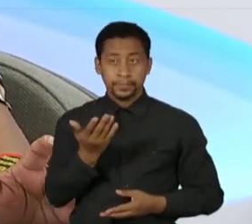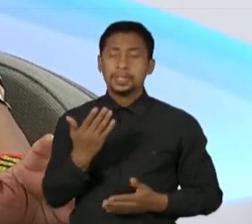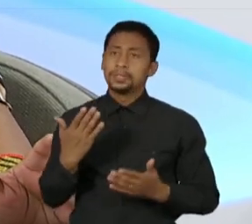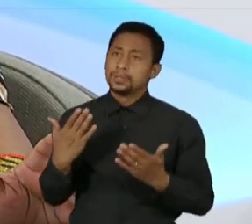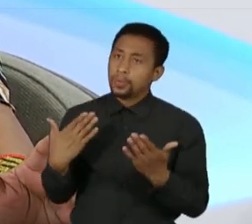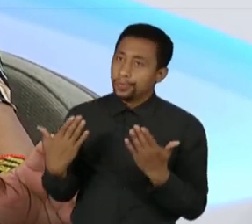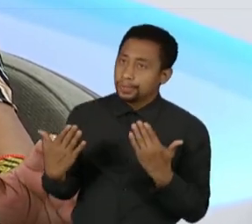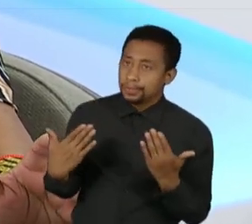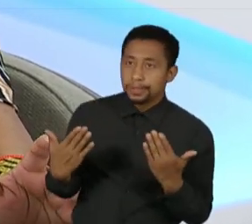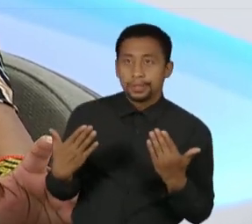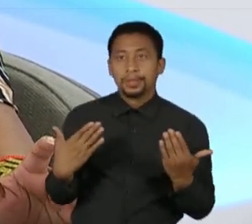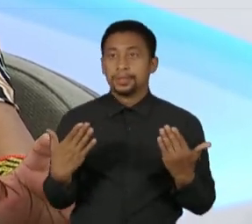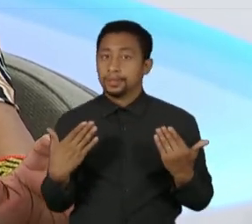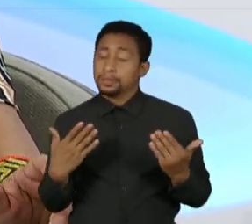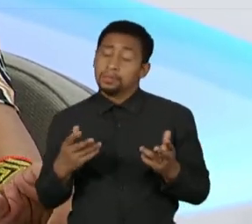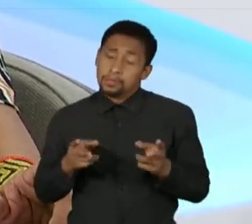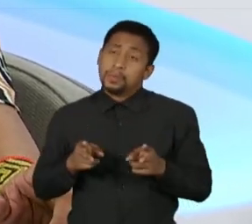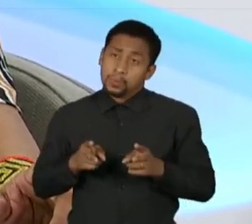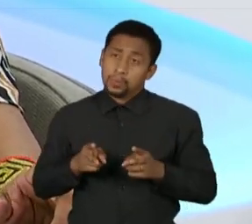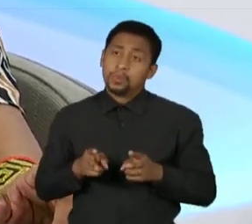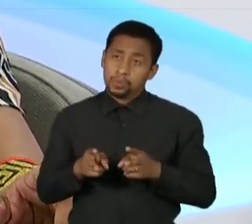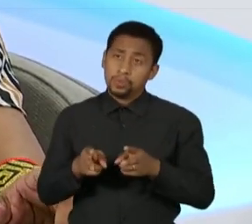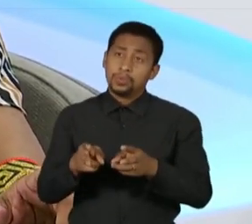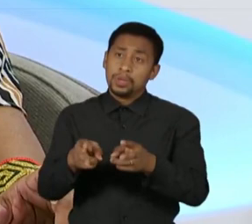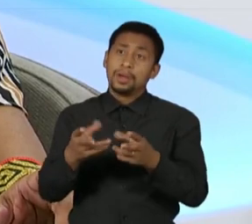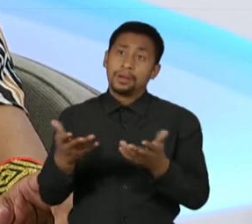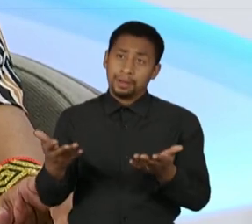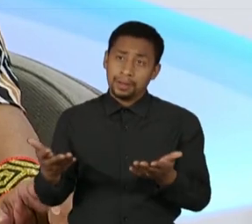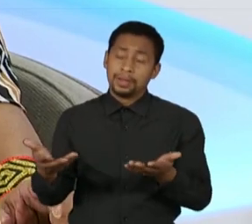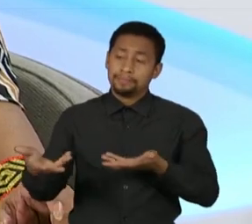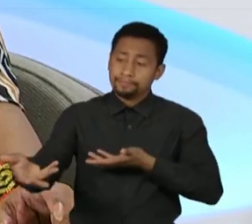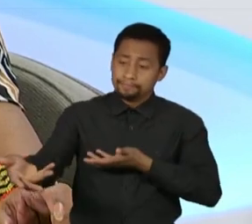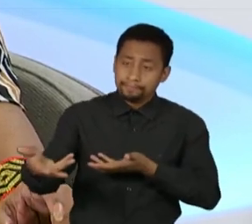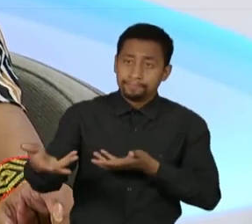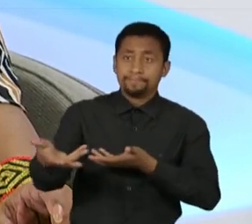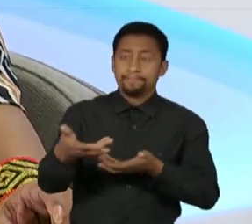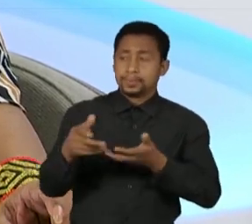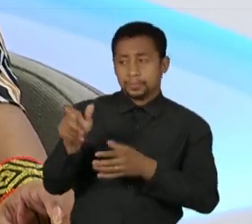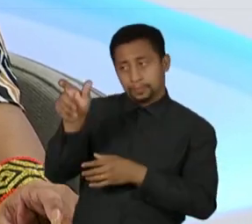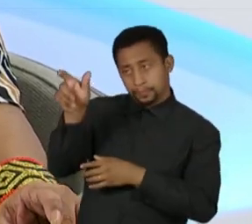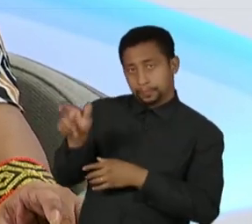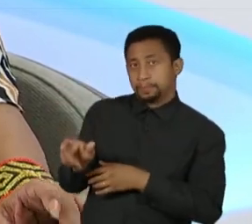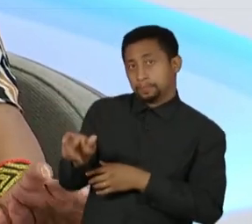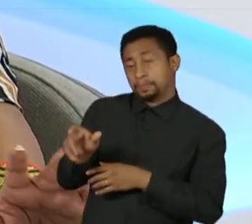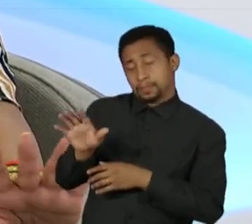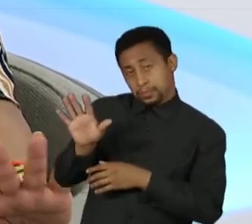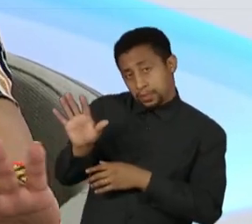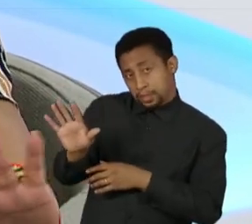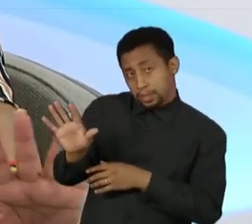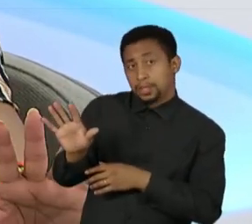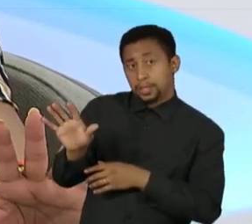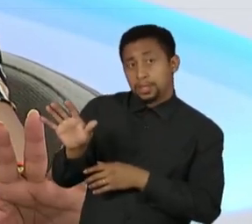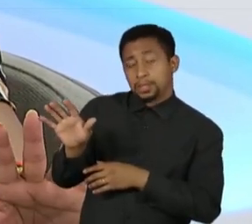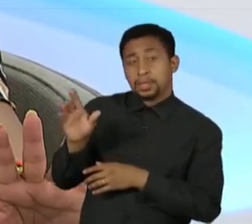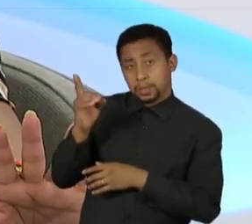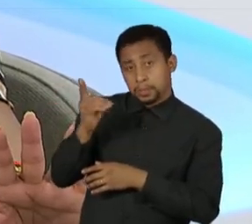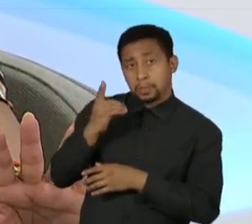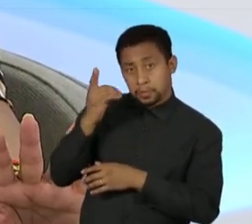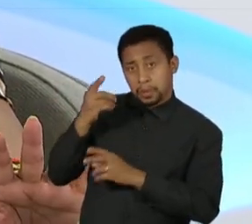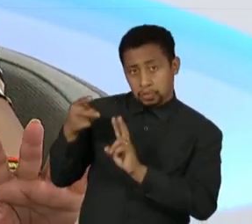nós vamos continuar ali articulando, e ela apresentando no Congresso os